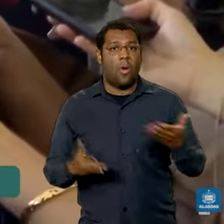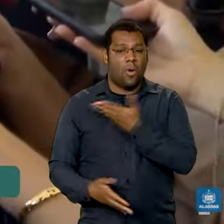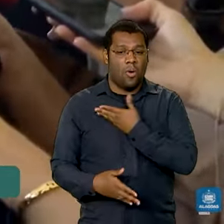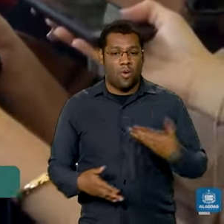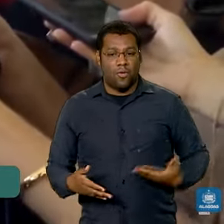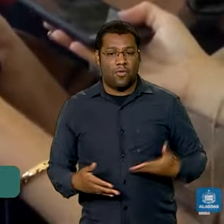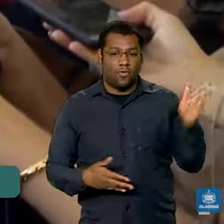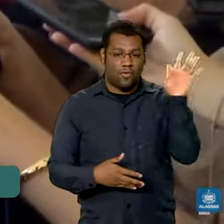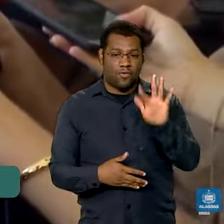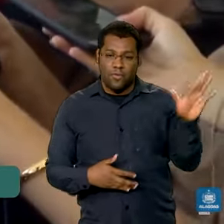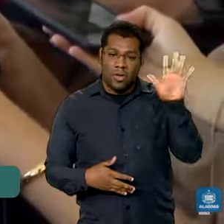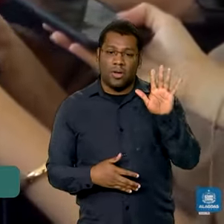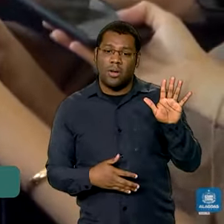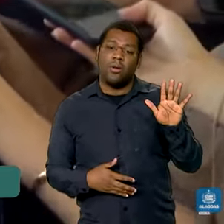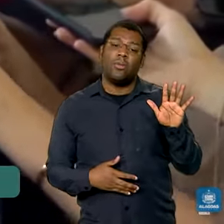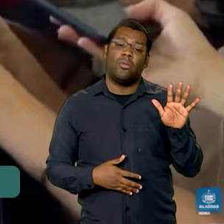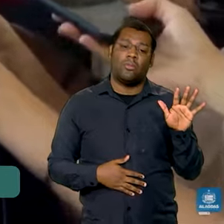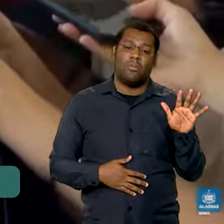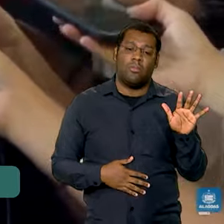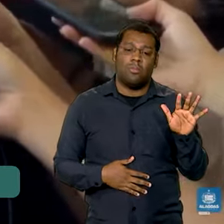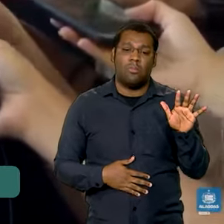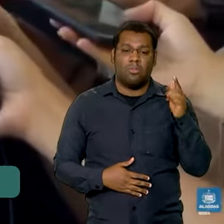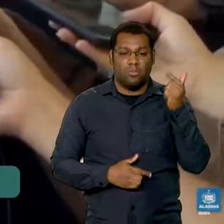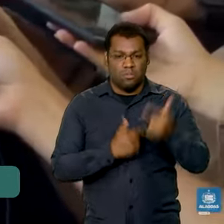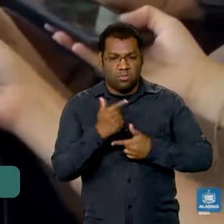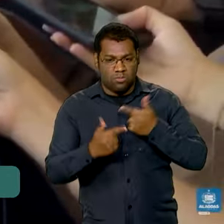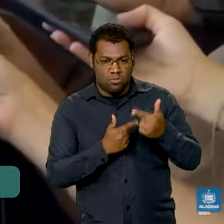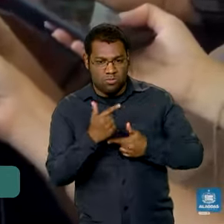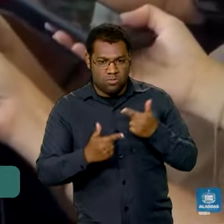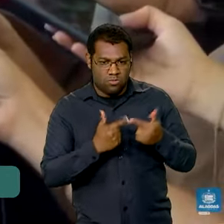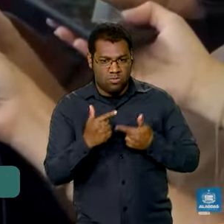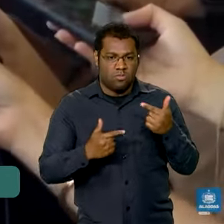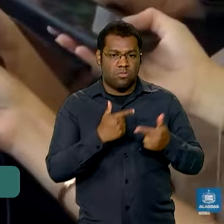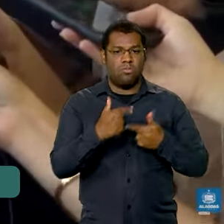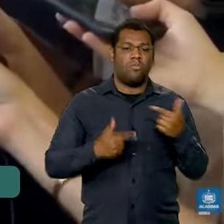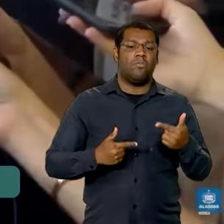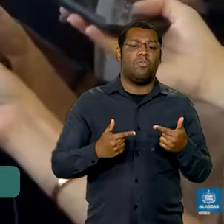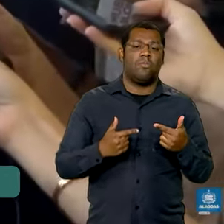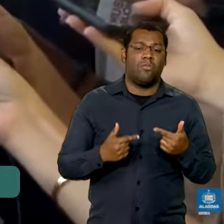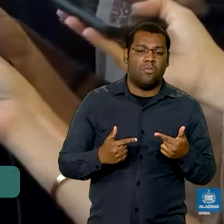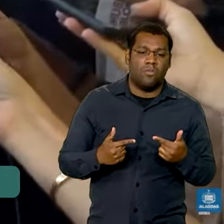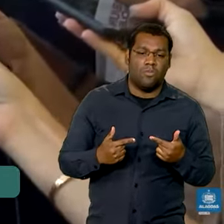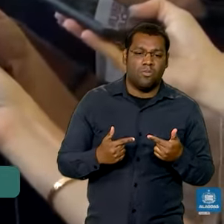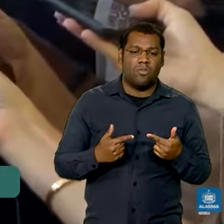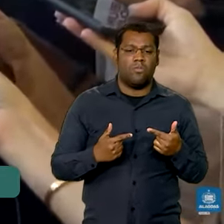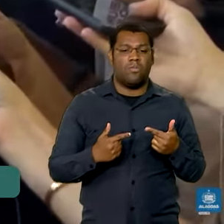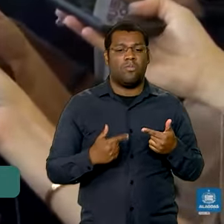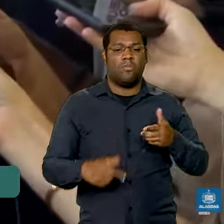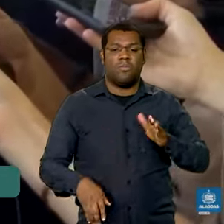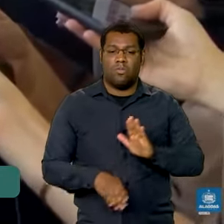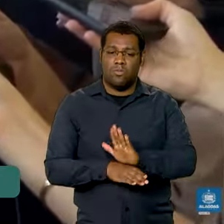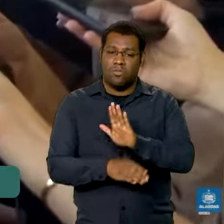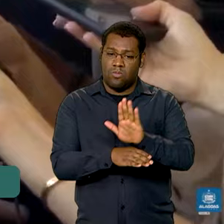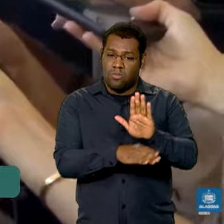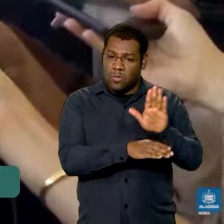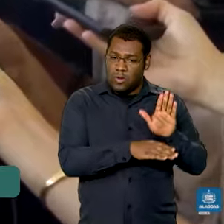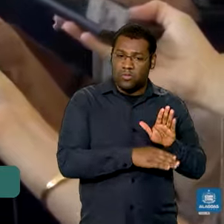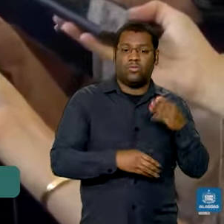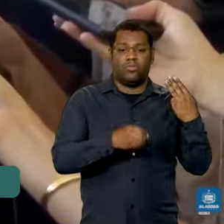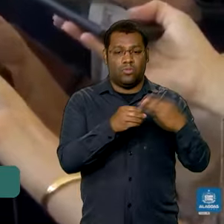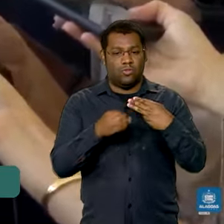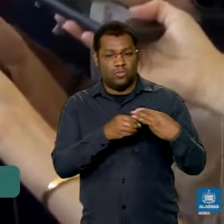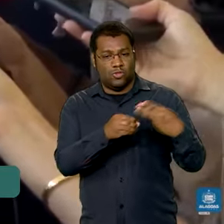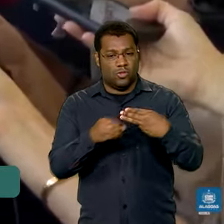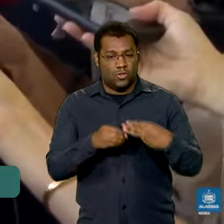estruturas. Outros municípios que não estão recebendo hoje vão receber logo, logo, em outros blocos. gente tem